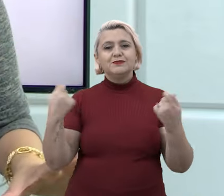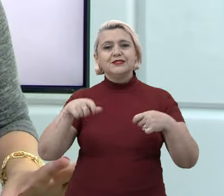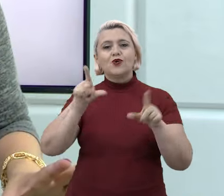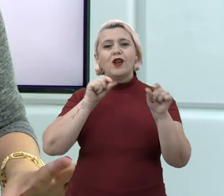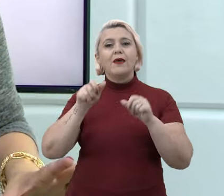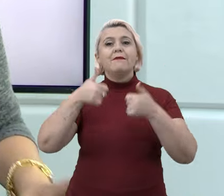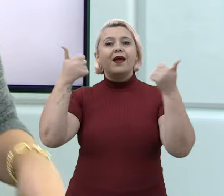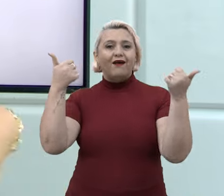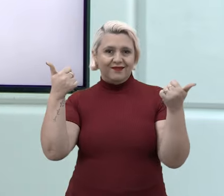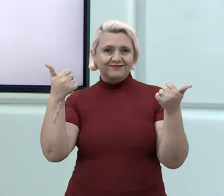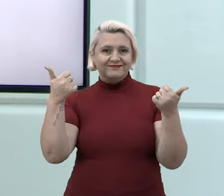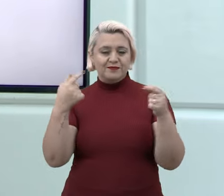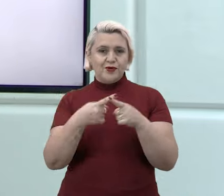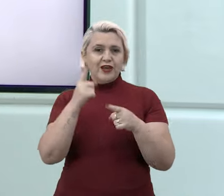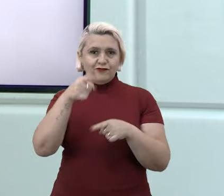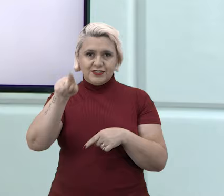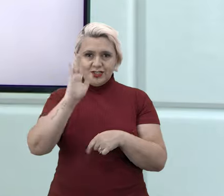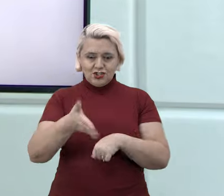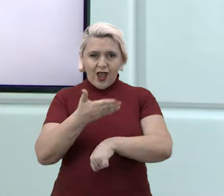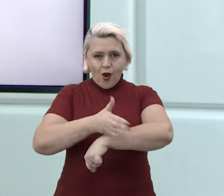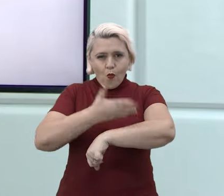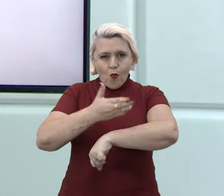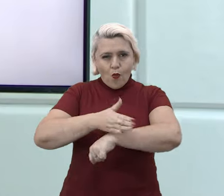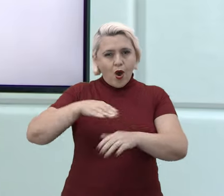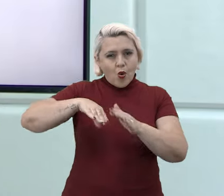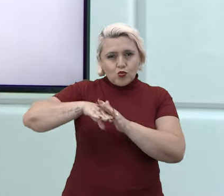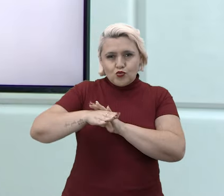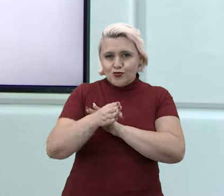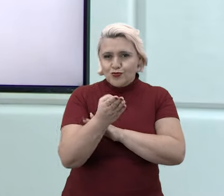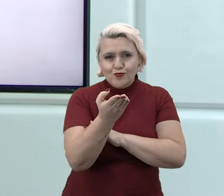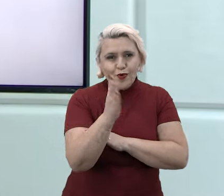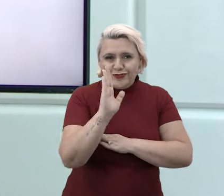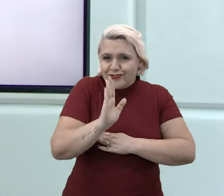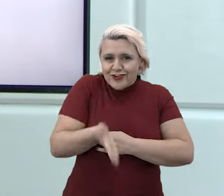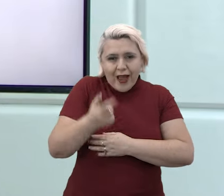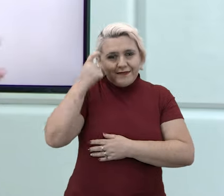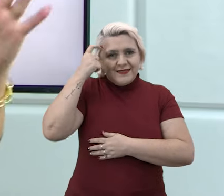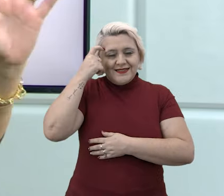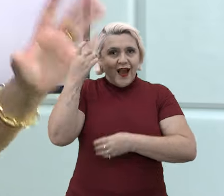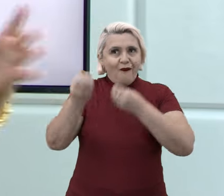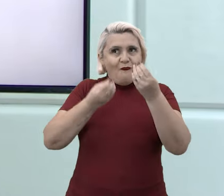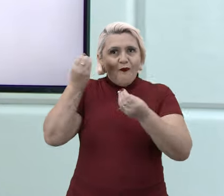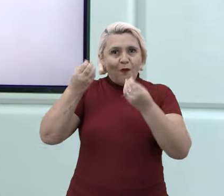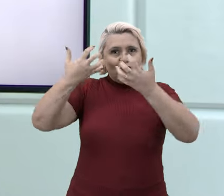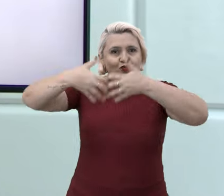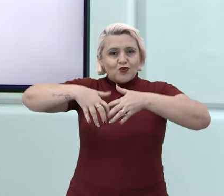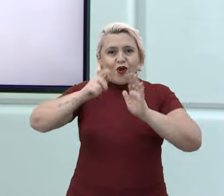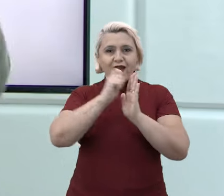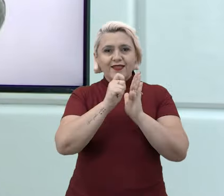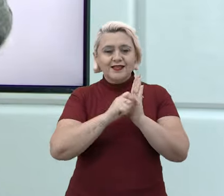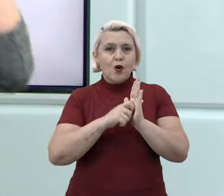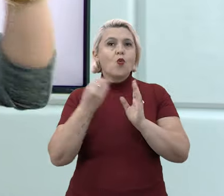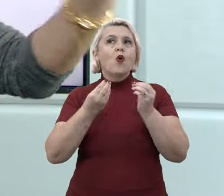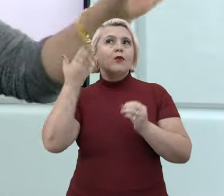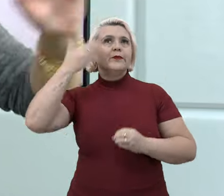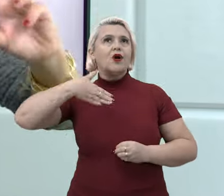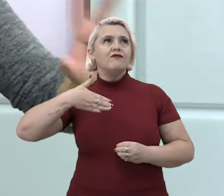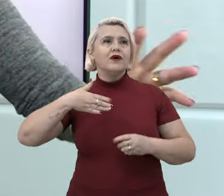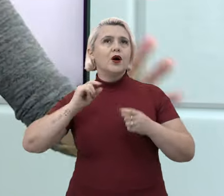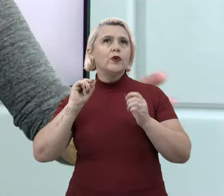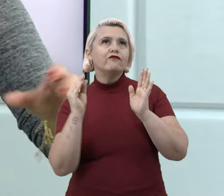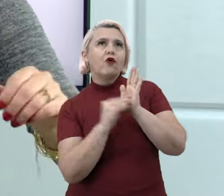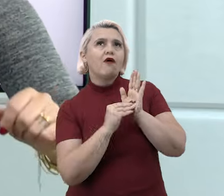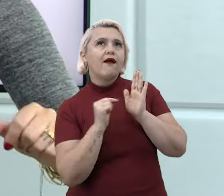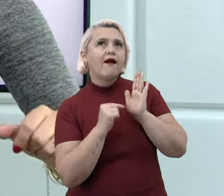tem que escolher qual é o melhor. Porque você está tão ambientado e você está tão acostumado a pensar assim, opa, como que eu vou